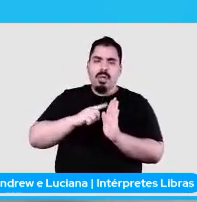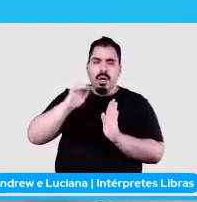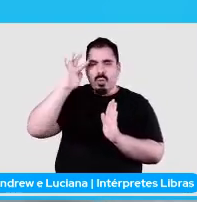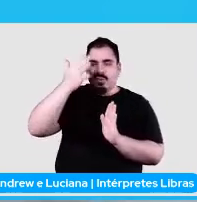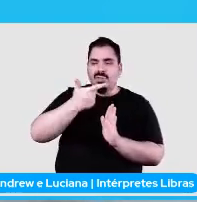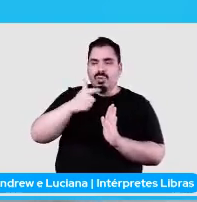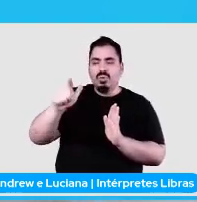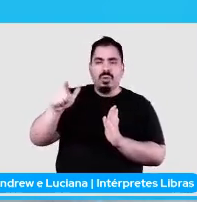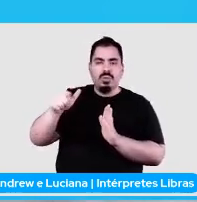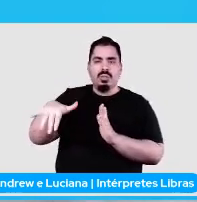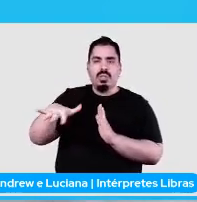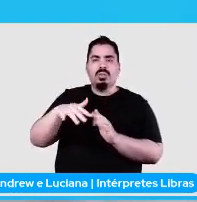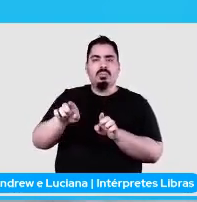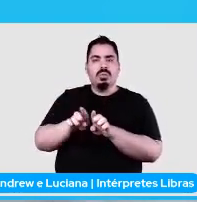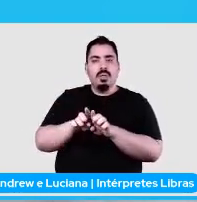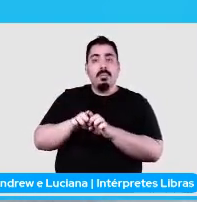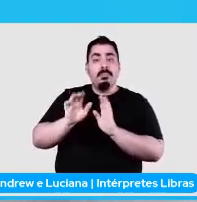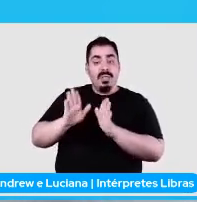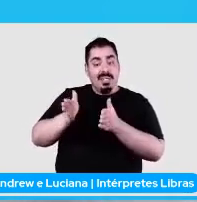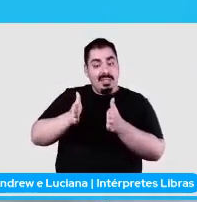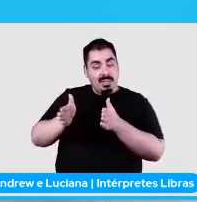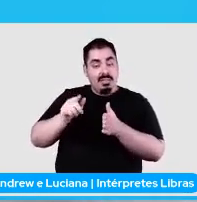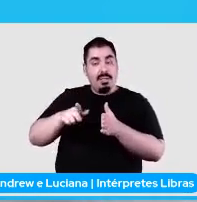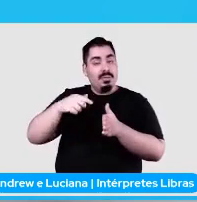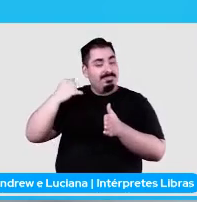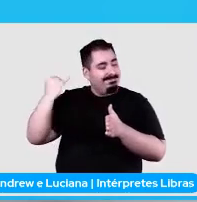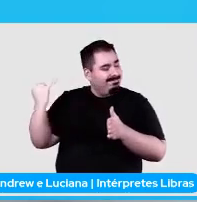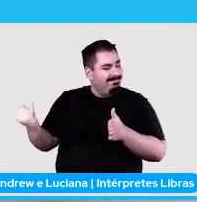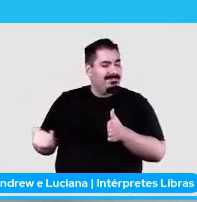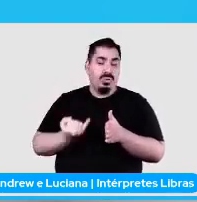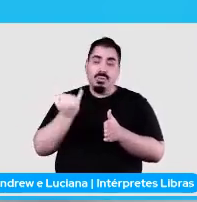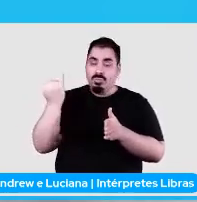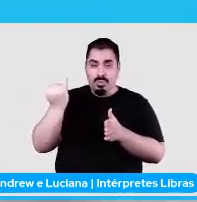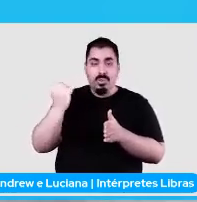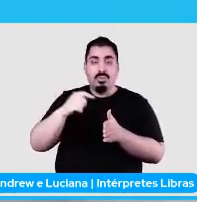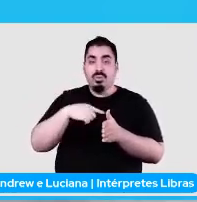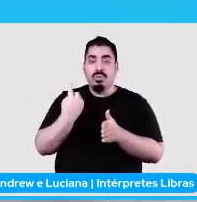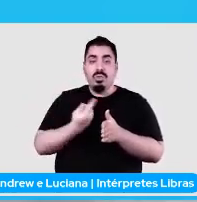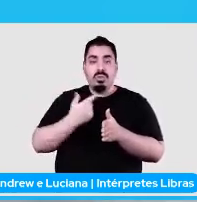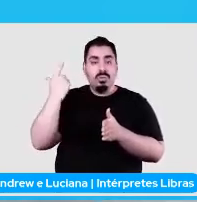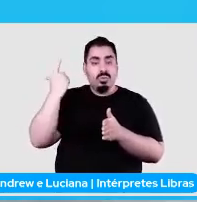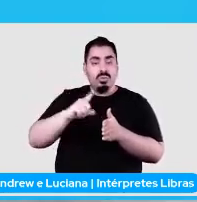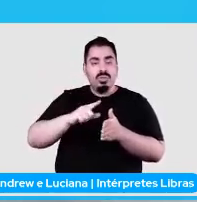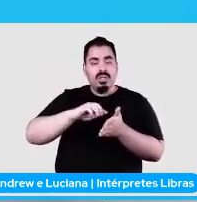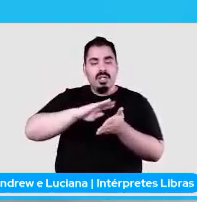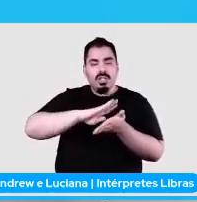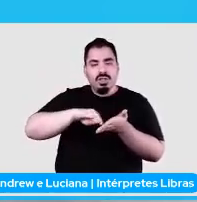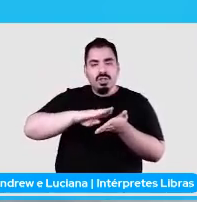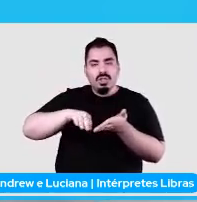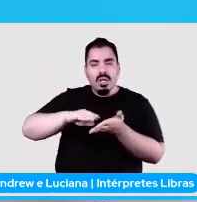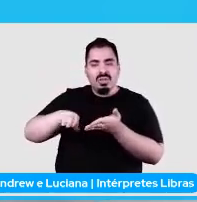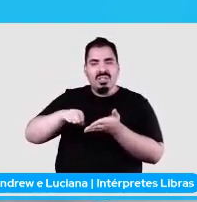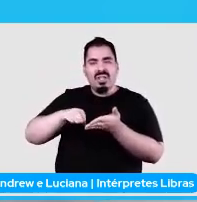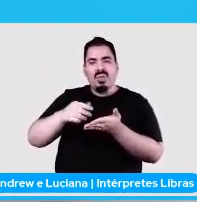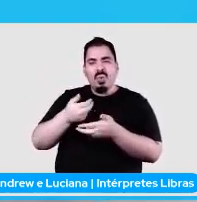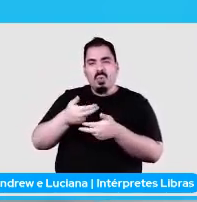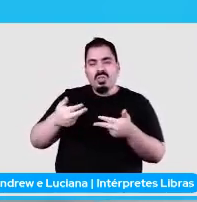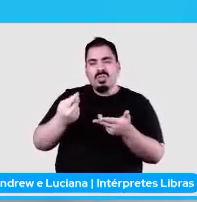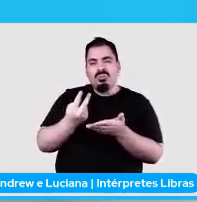divisão de dados, é uma etapa muito importante para a gente acabar tirando ruído do dado para deixar uma coisa mais